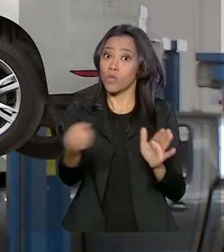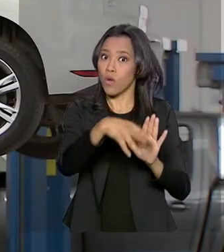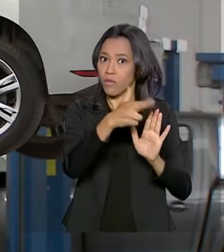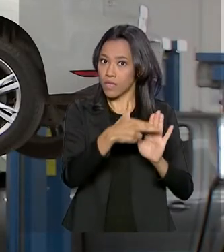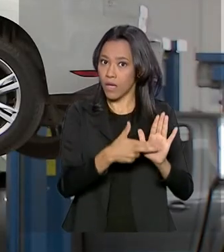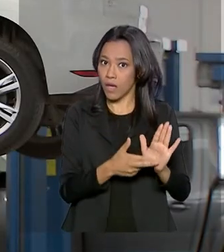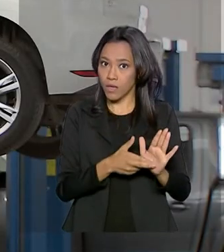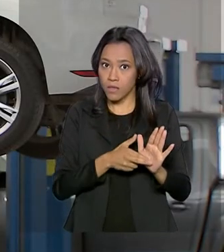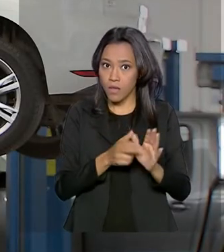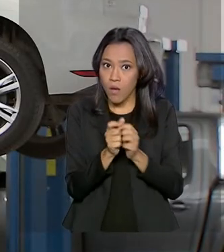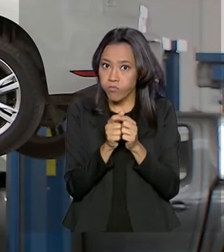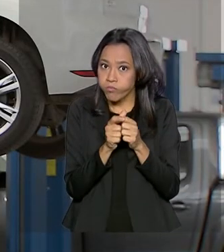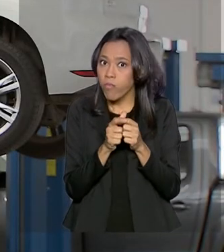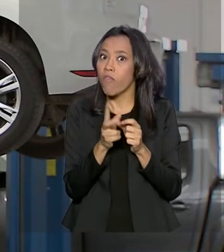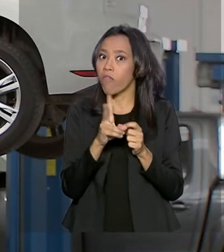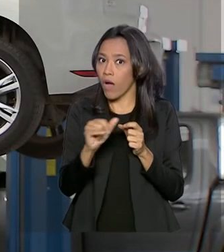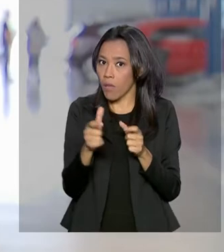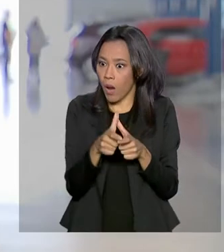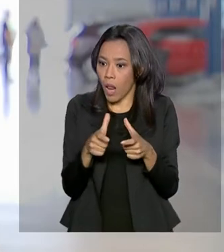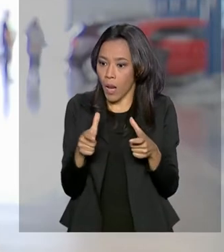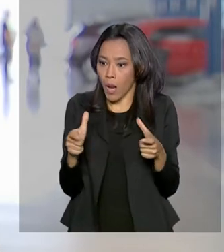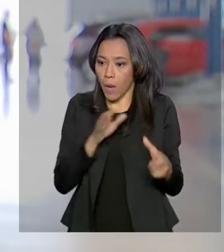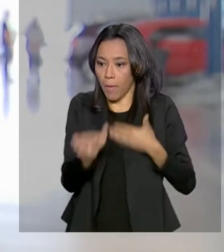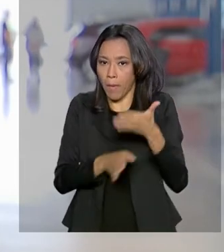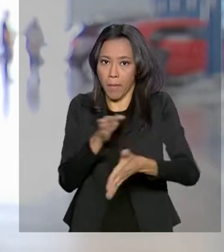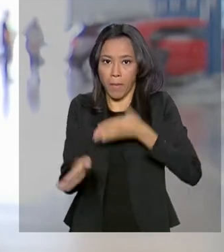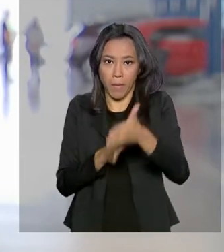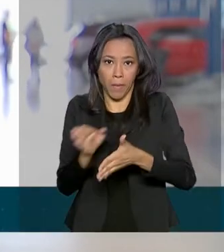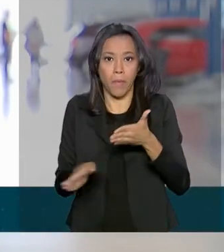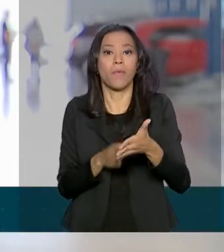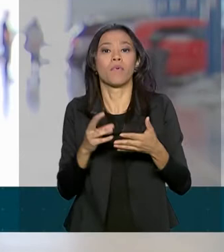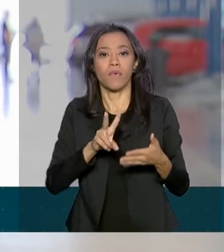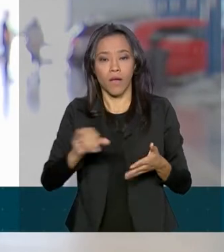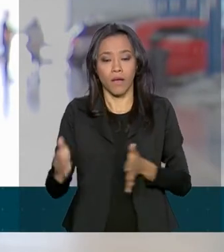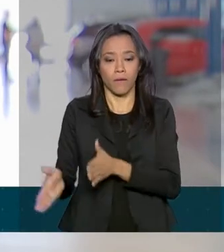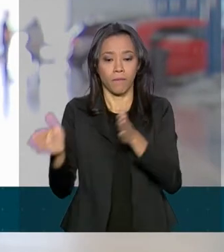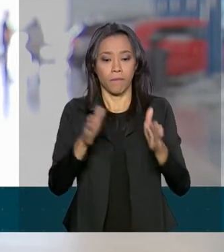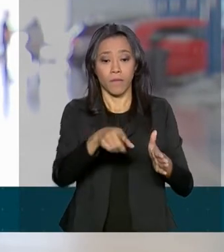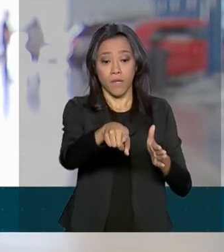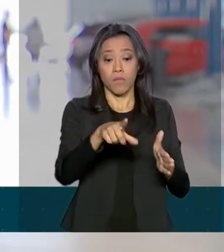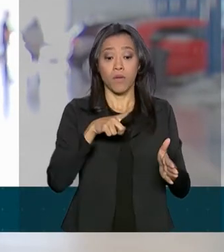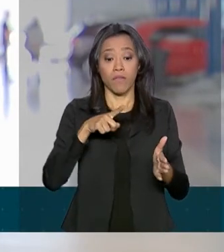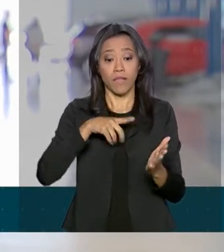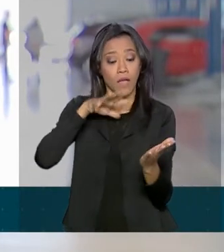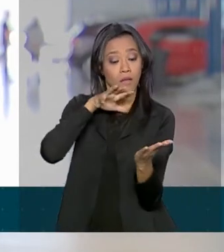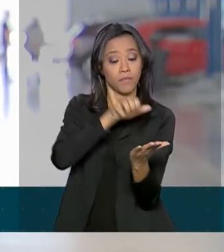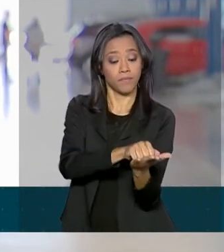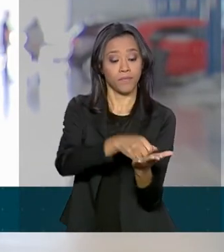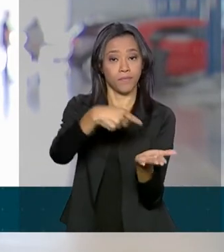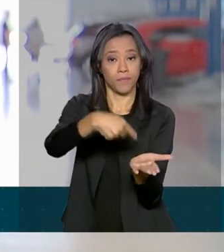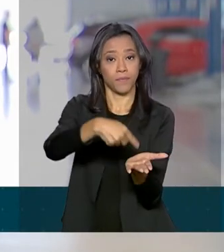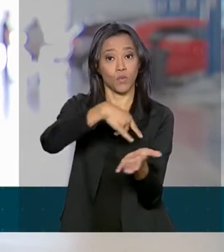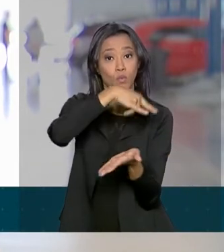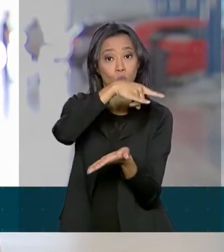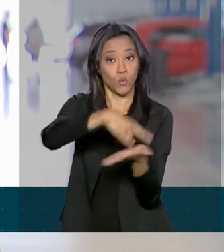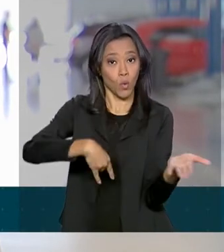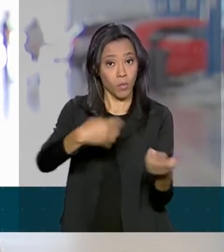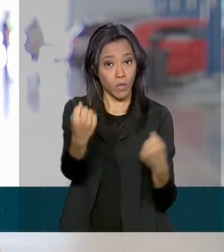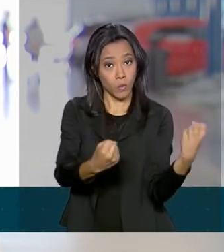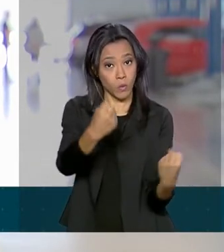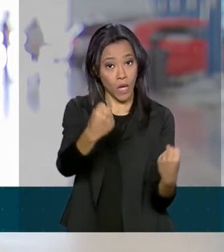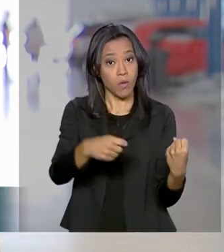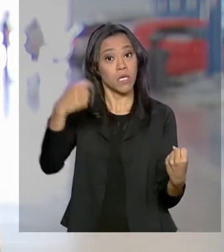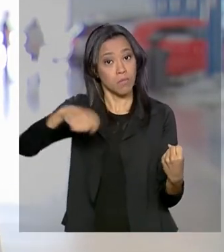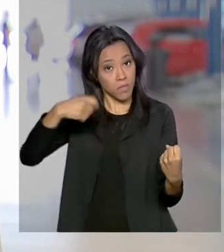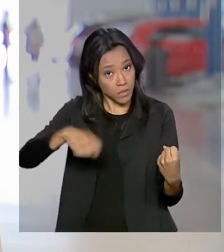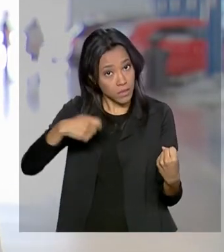número de atendimentos deve aumentar. Vai nos ajudar porque vai ficar registrado no documento do veículo a necessidade do recall e